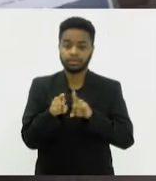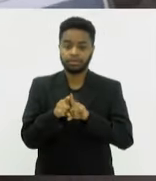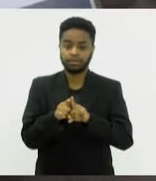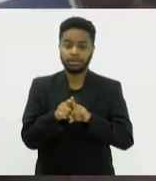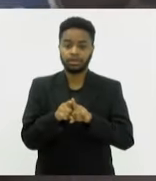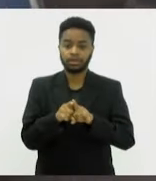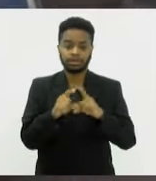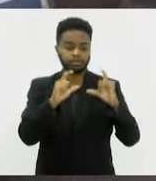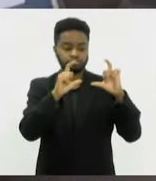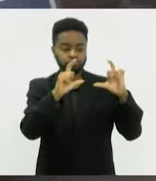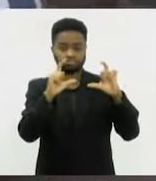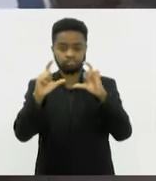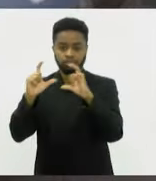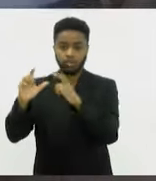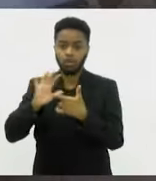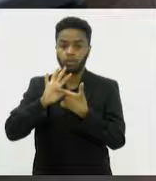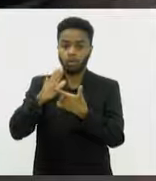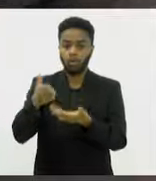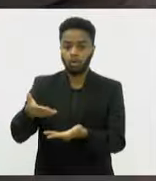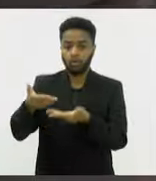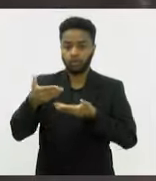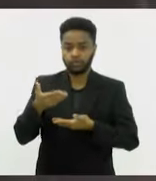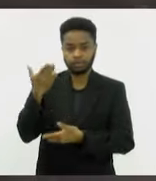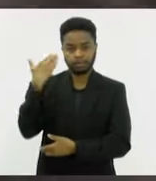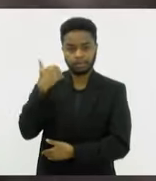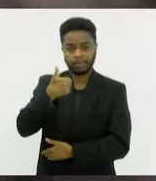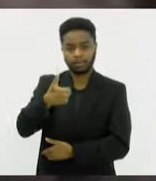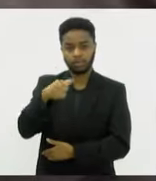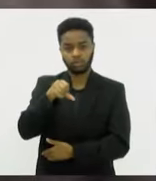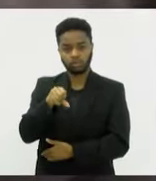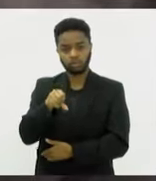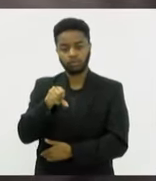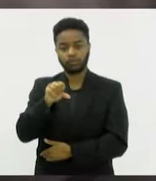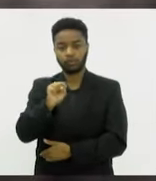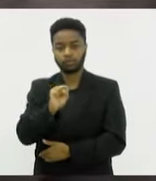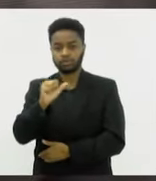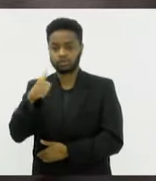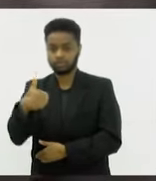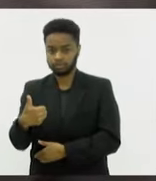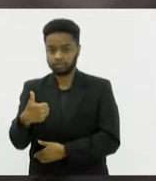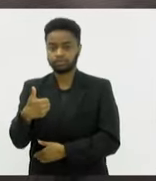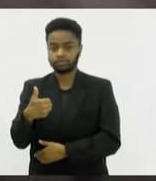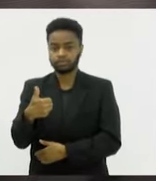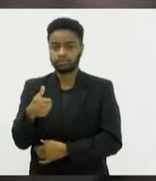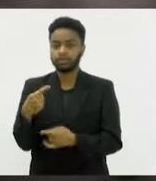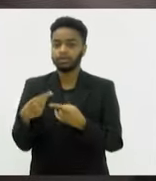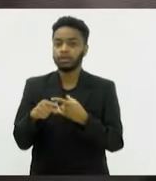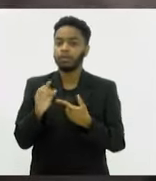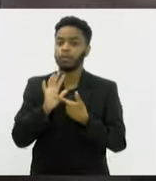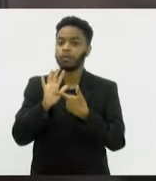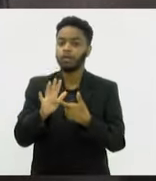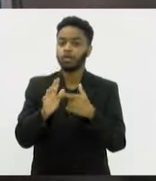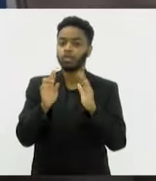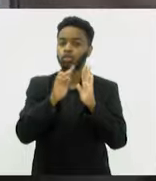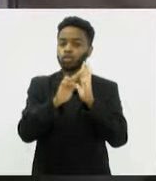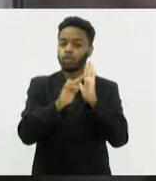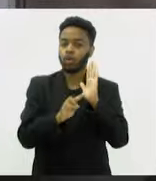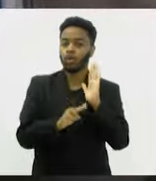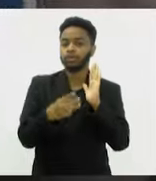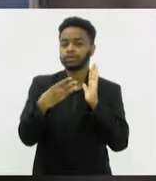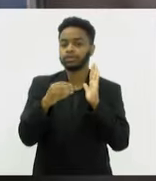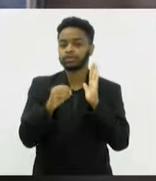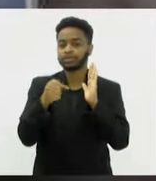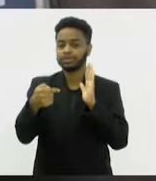réplica do convite da época, né? De 1981, que traz o nome das 307